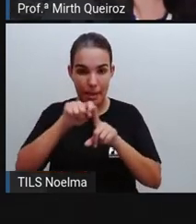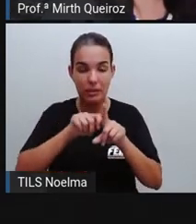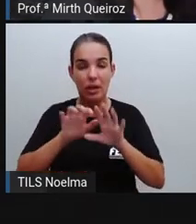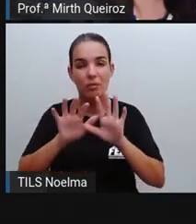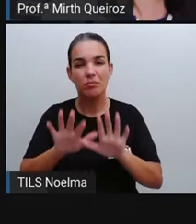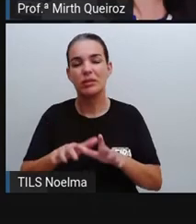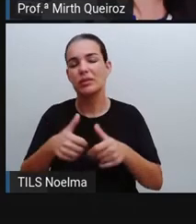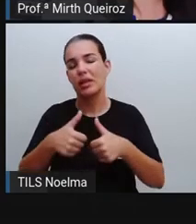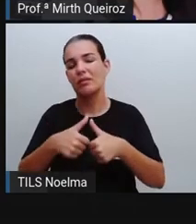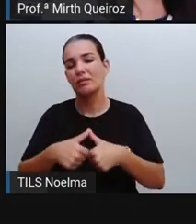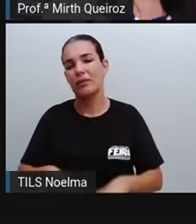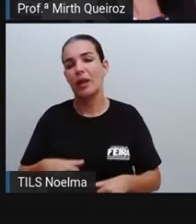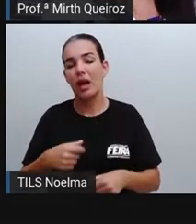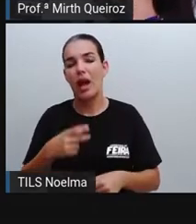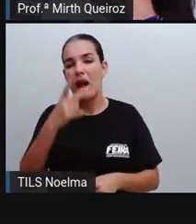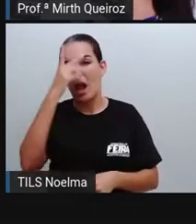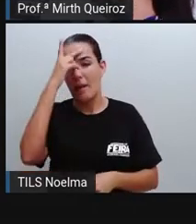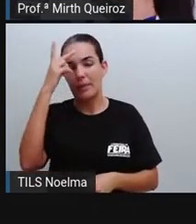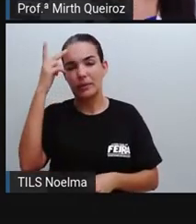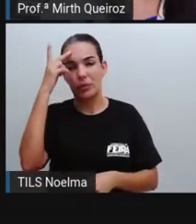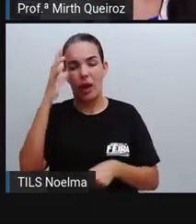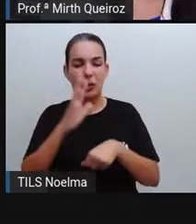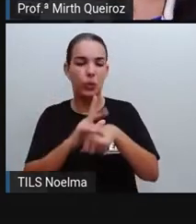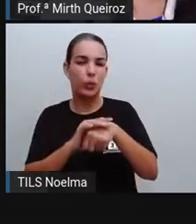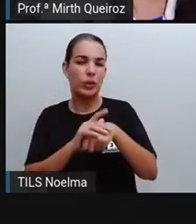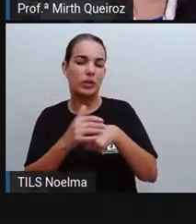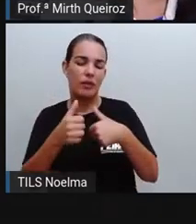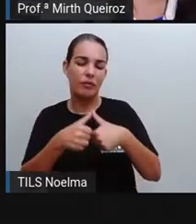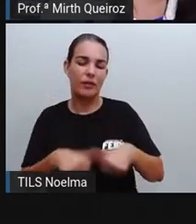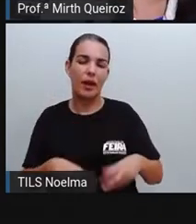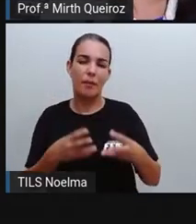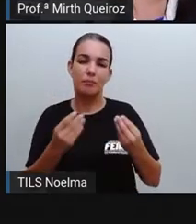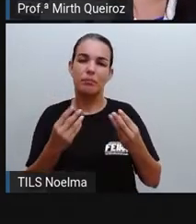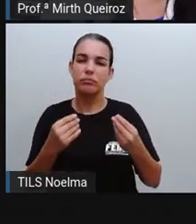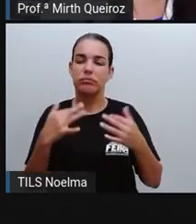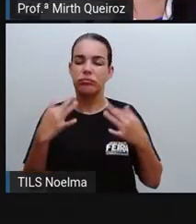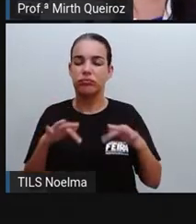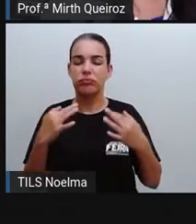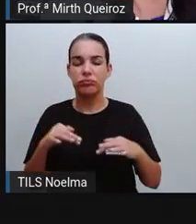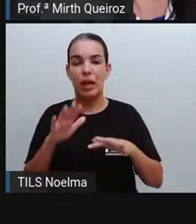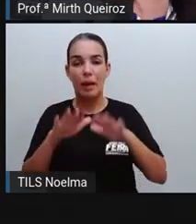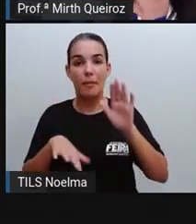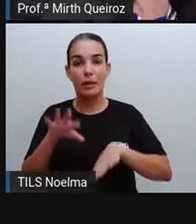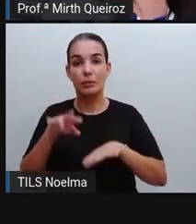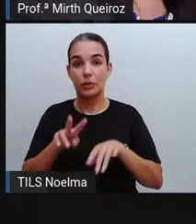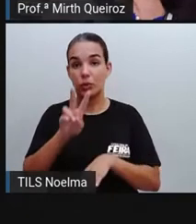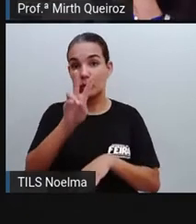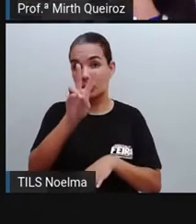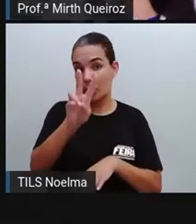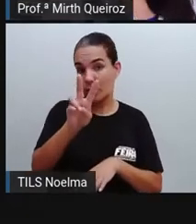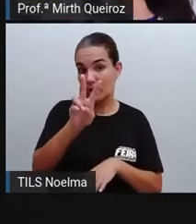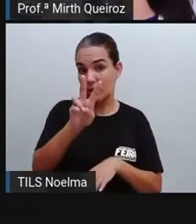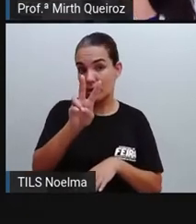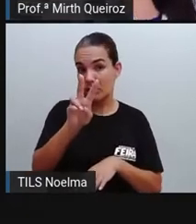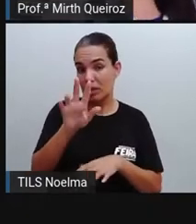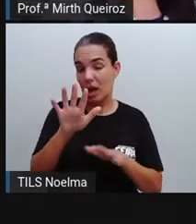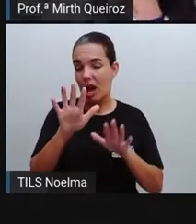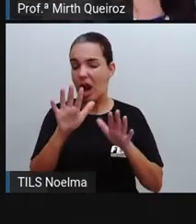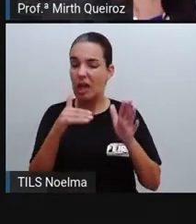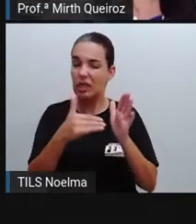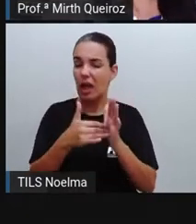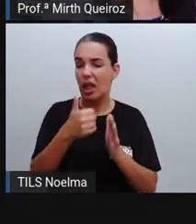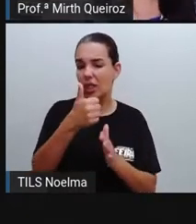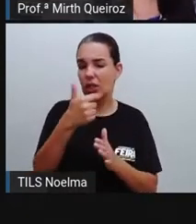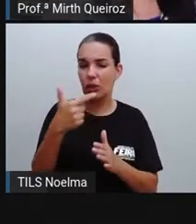da vida do paciente. E o período de incubação desse tipo de doença é de dois a doze dias,